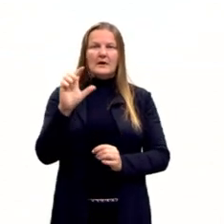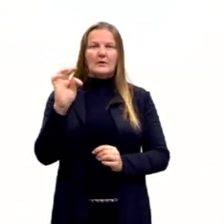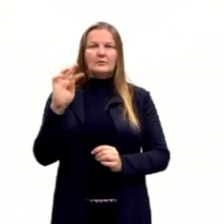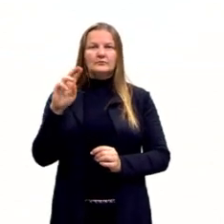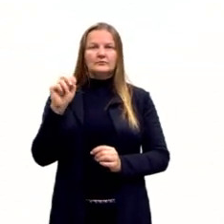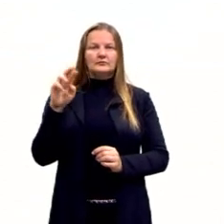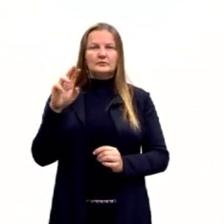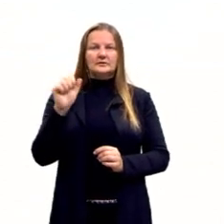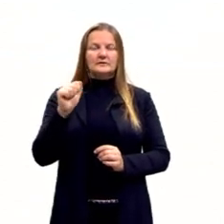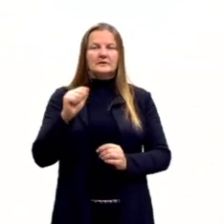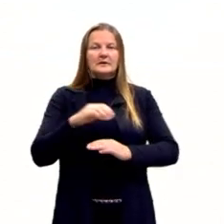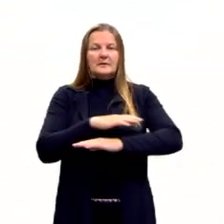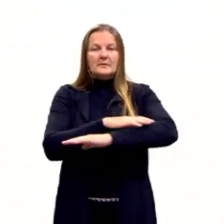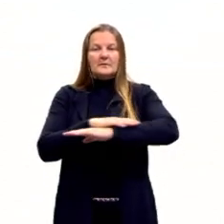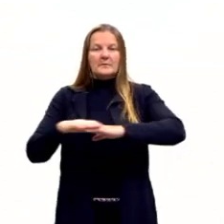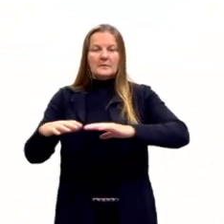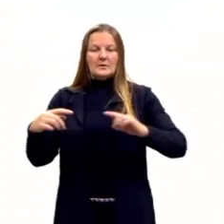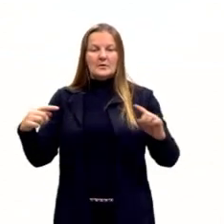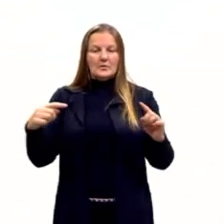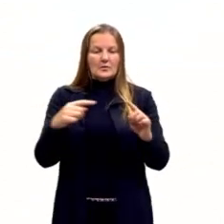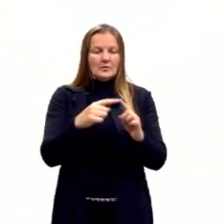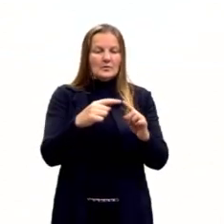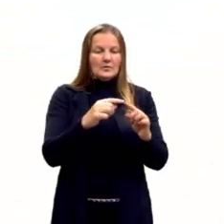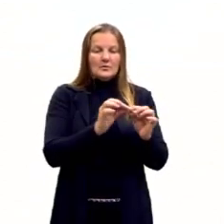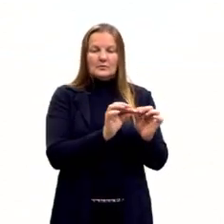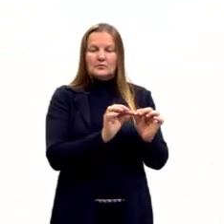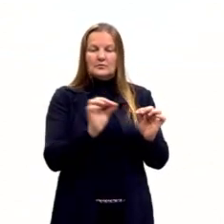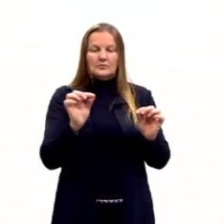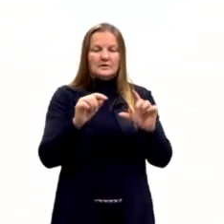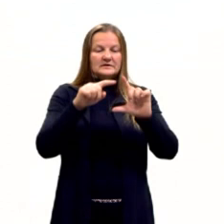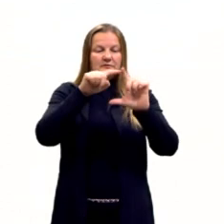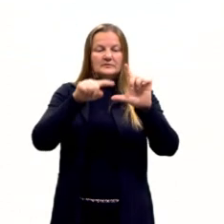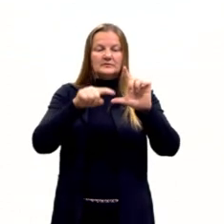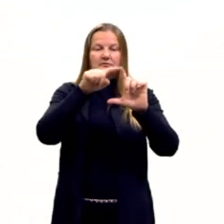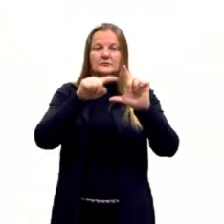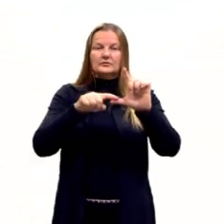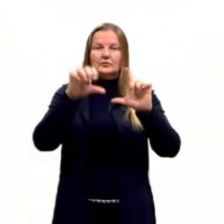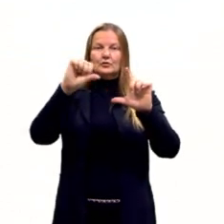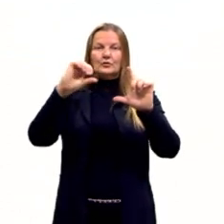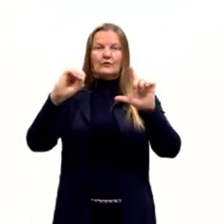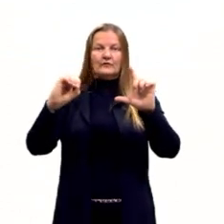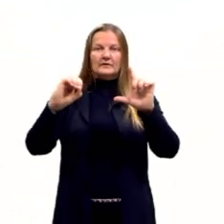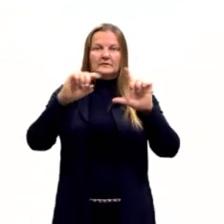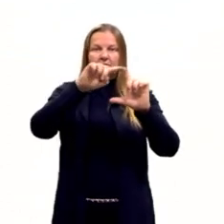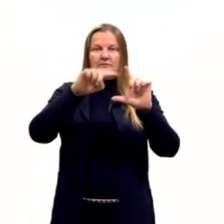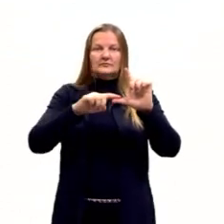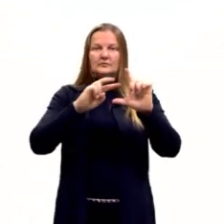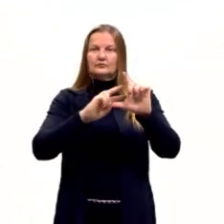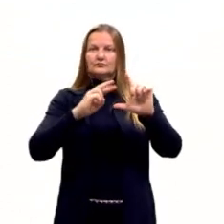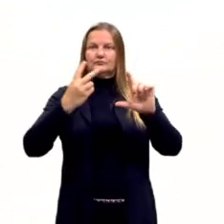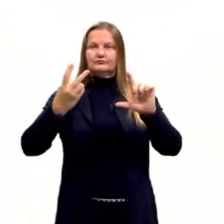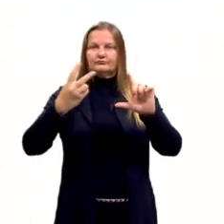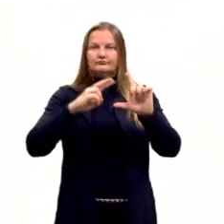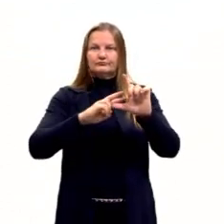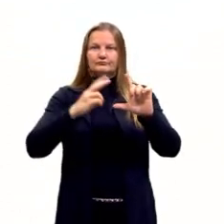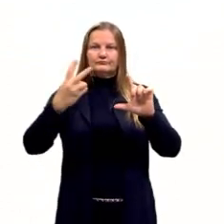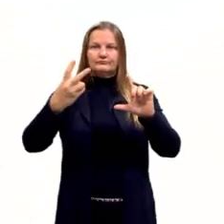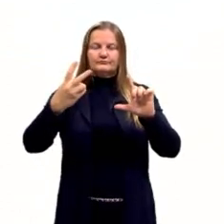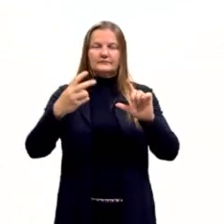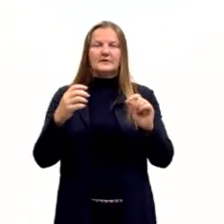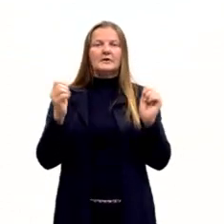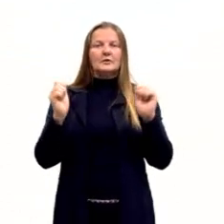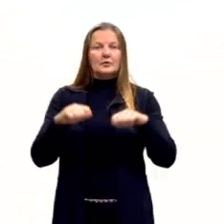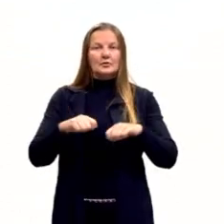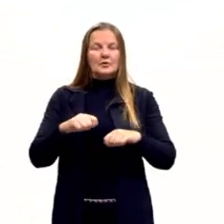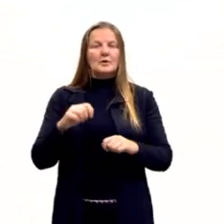e forma 90 graus, então, com o lado oposto a esse vértice. Ou seja, ela pode ser